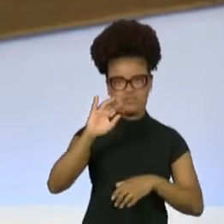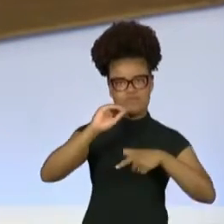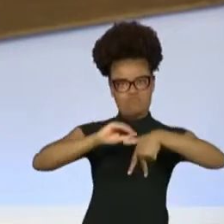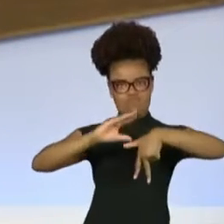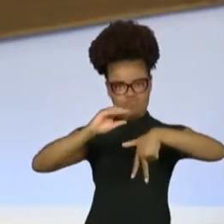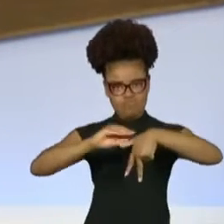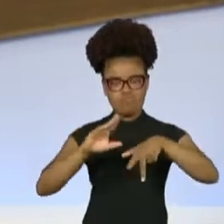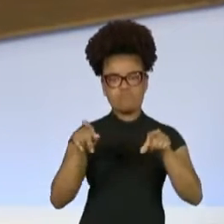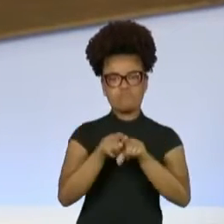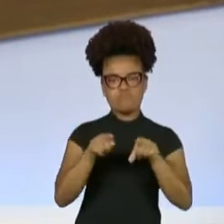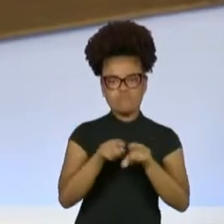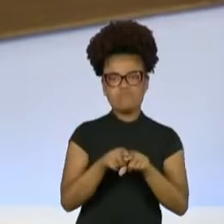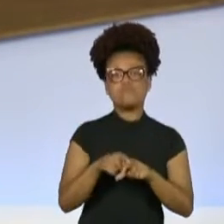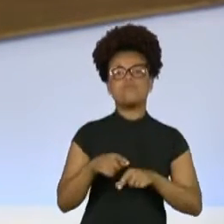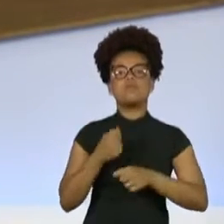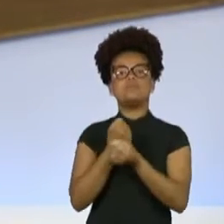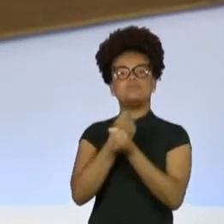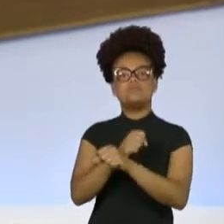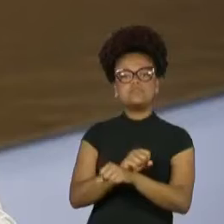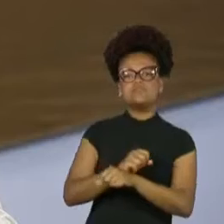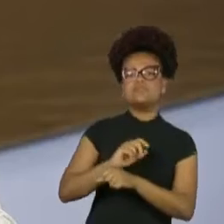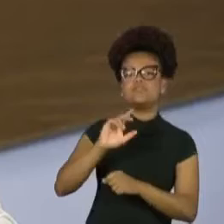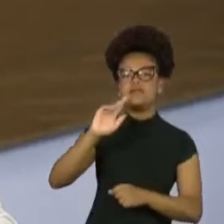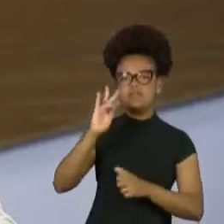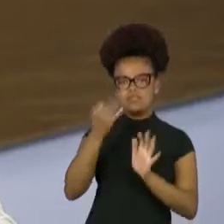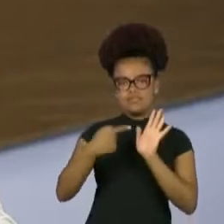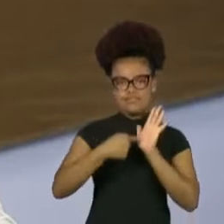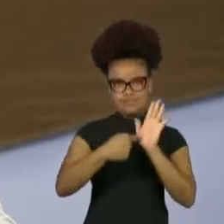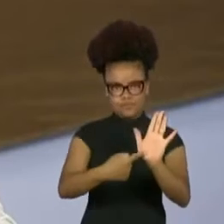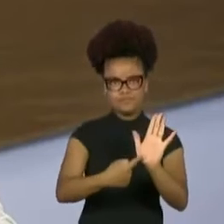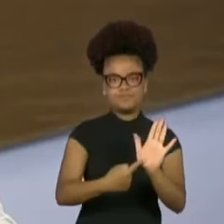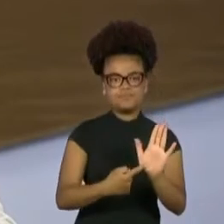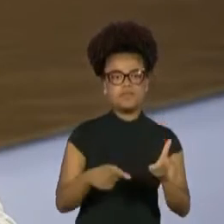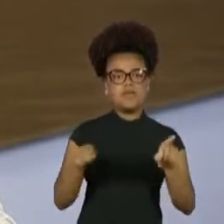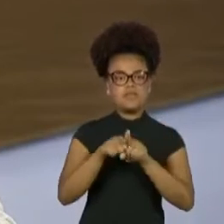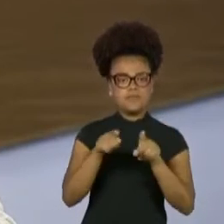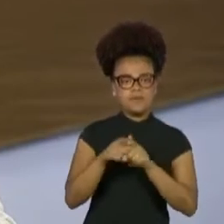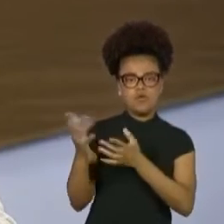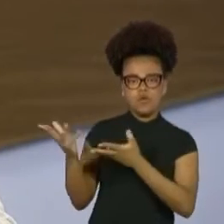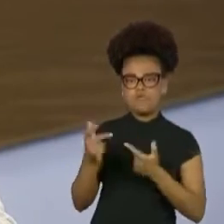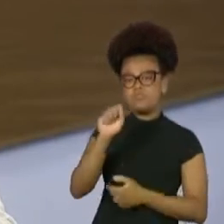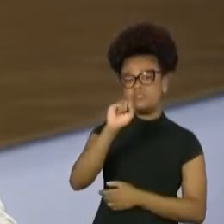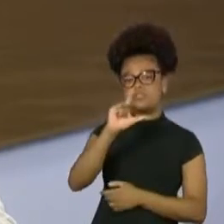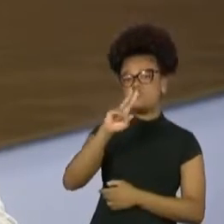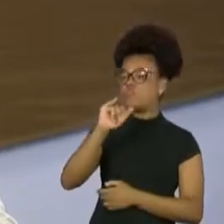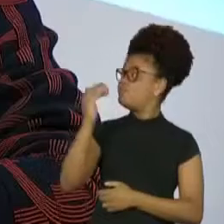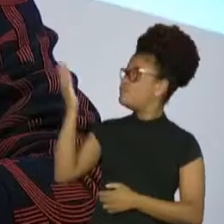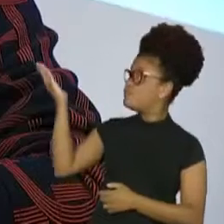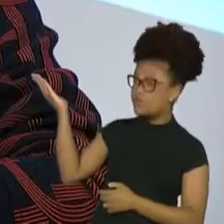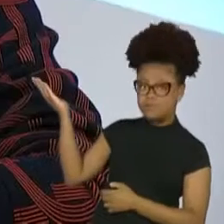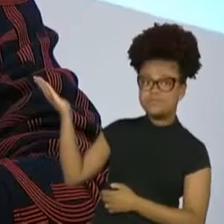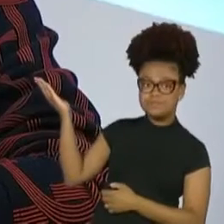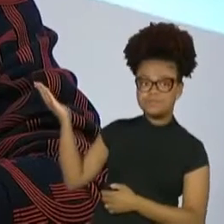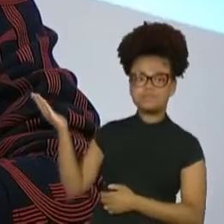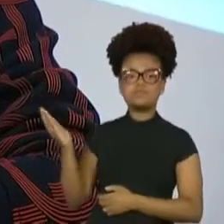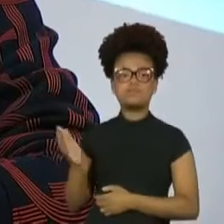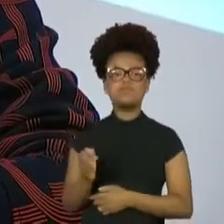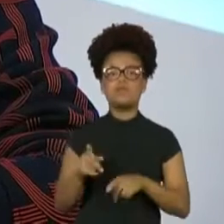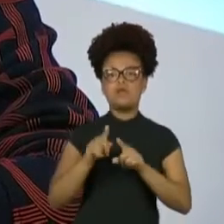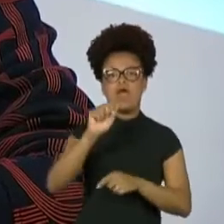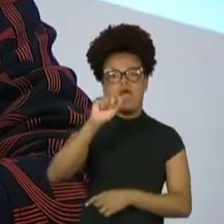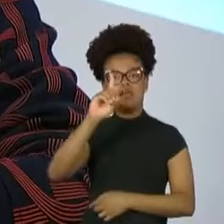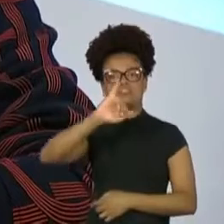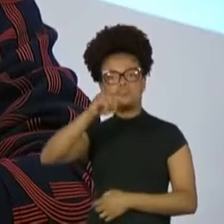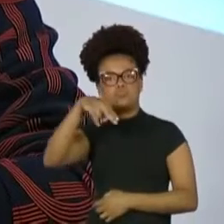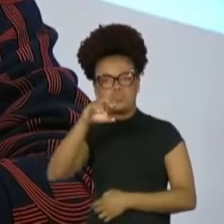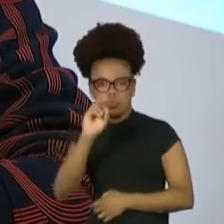da Silva, romance de uma vida. Silvia Ruiz, autora da coluna Ageless, no UOL. AD Júnior, comunicadora,